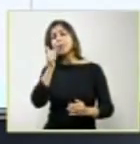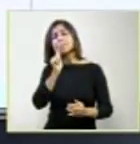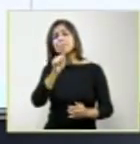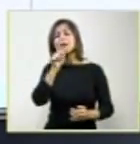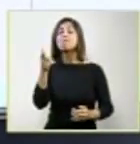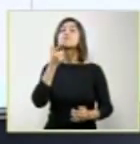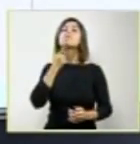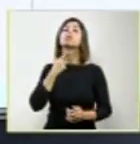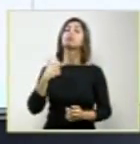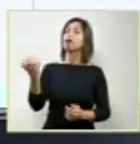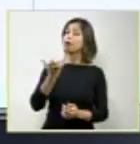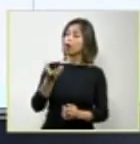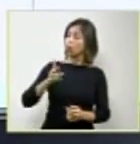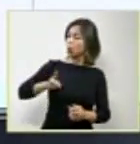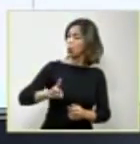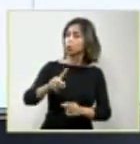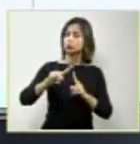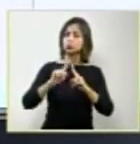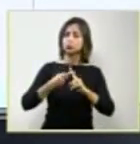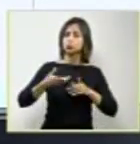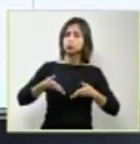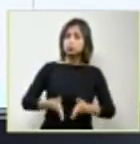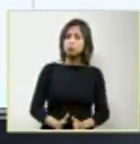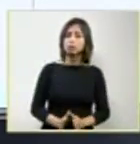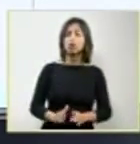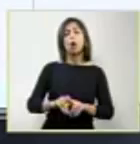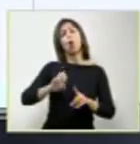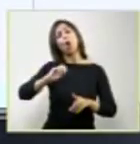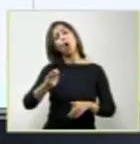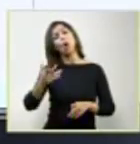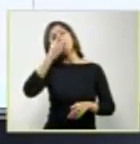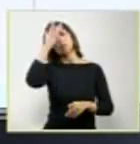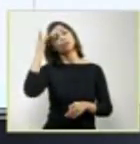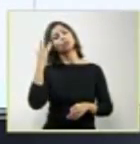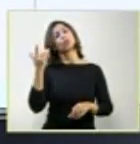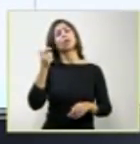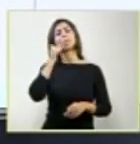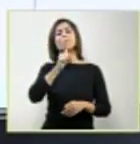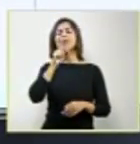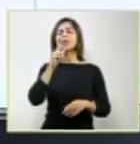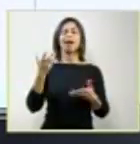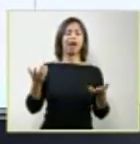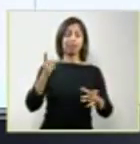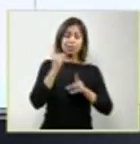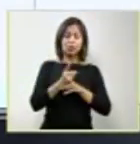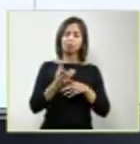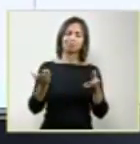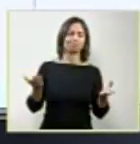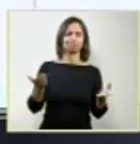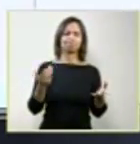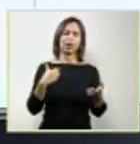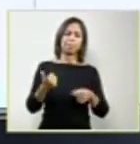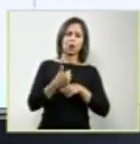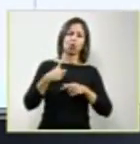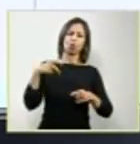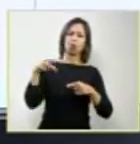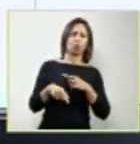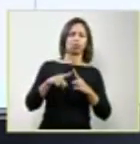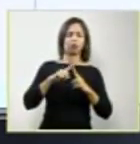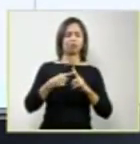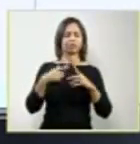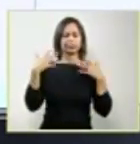gravidez até o final e respeitando aquelas que não desejam. Entendemos que é a atipicidade,